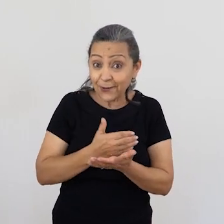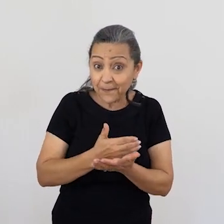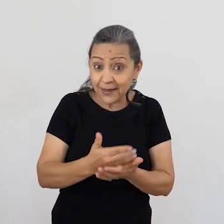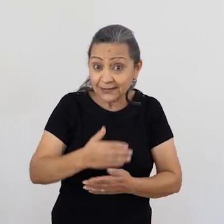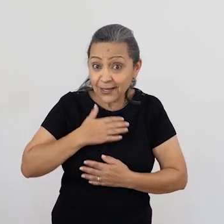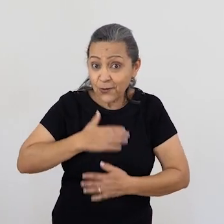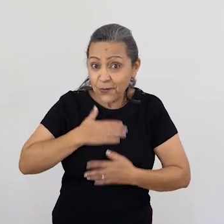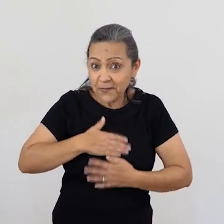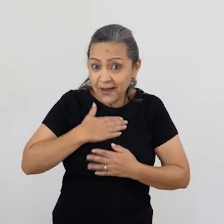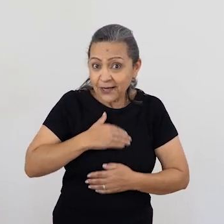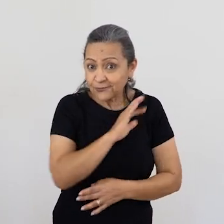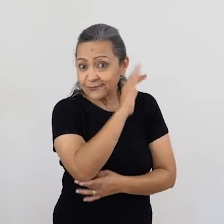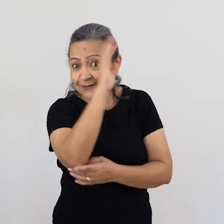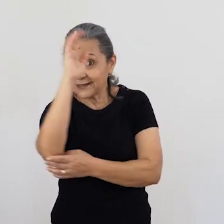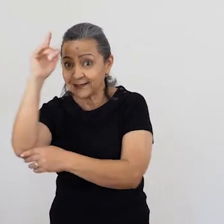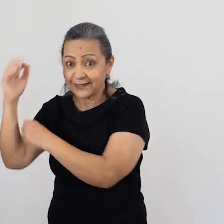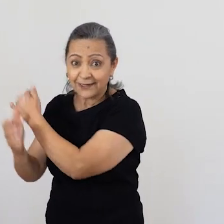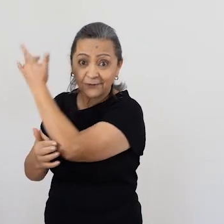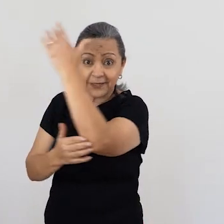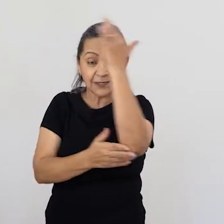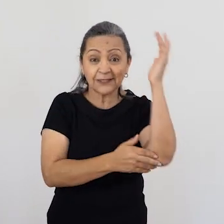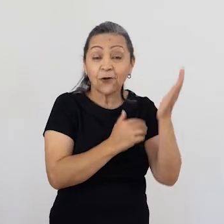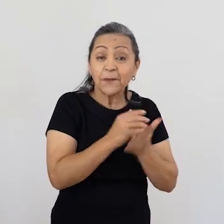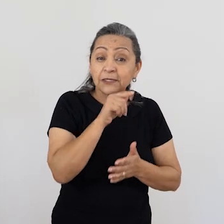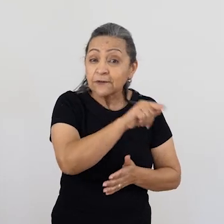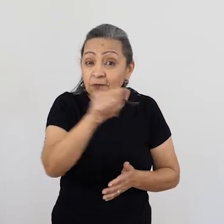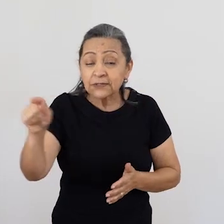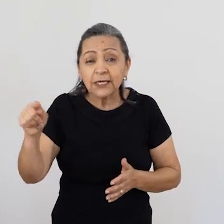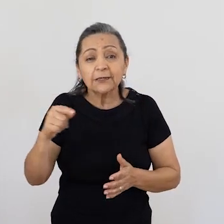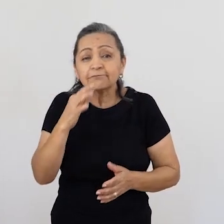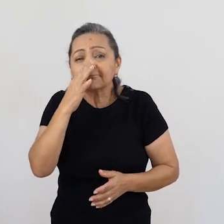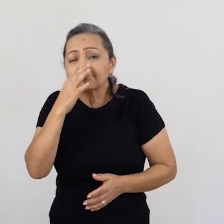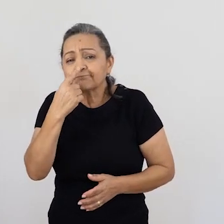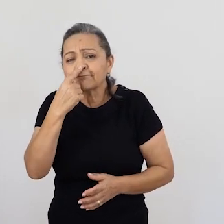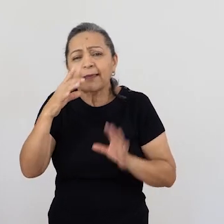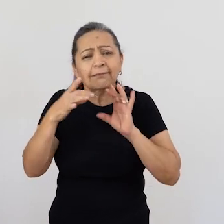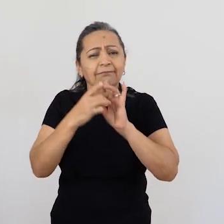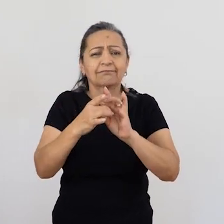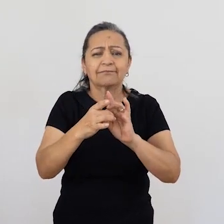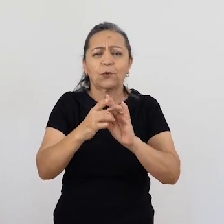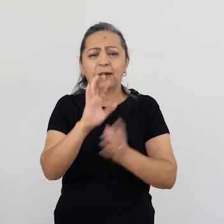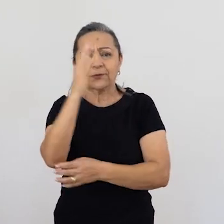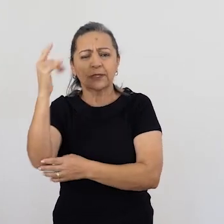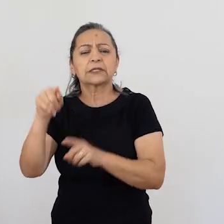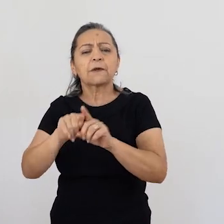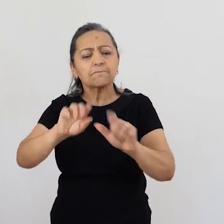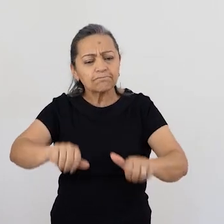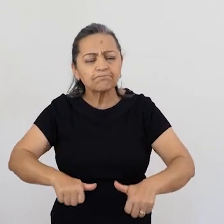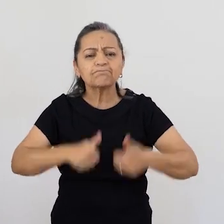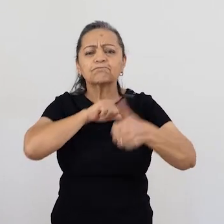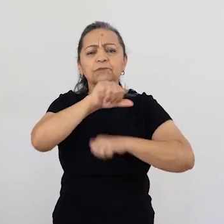Então, aqui começa o banho da floresta, aqui começa a sua integração com a natureza, com sua